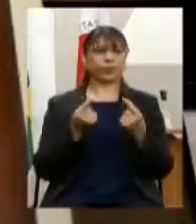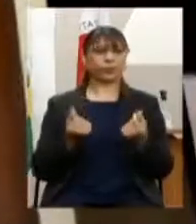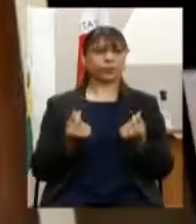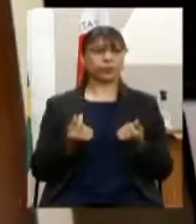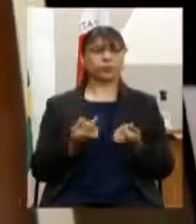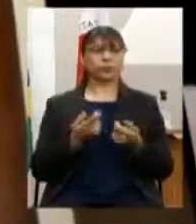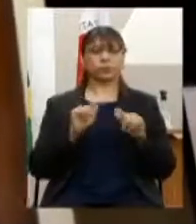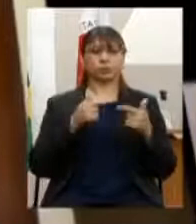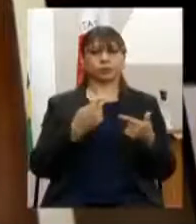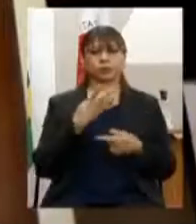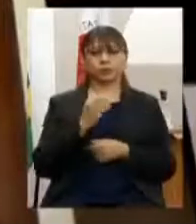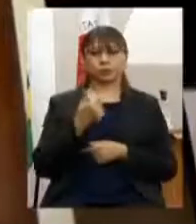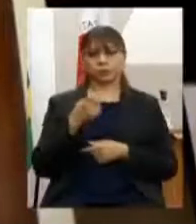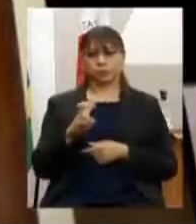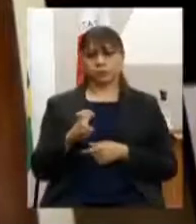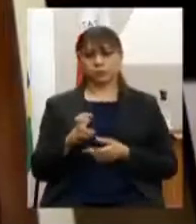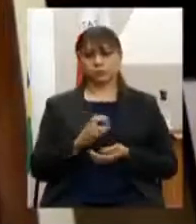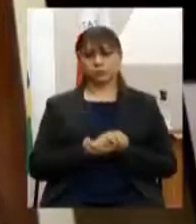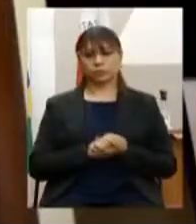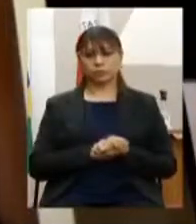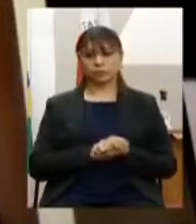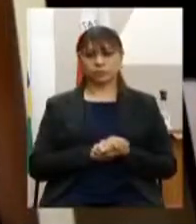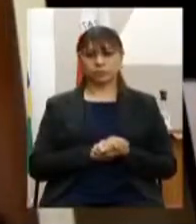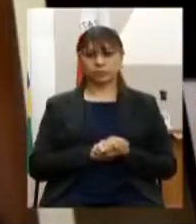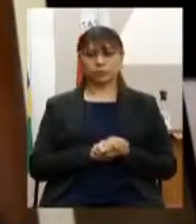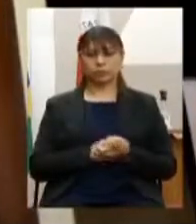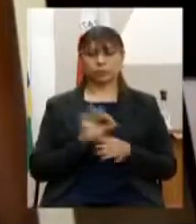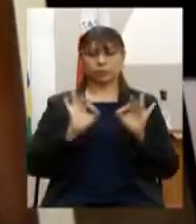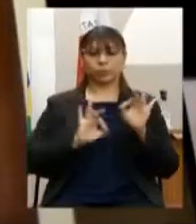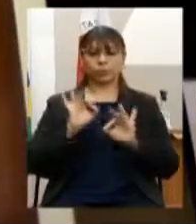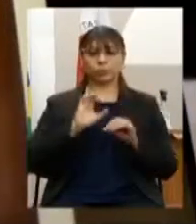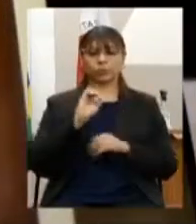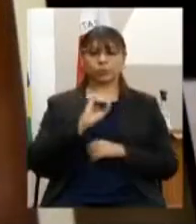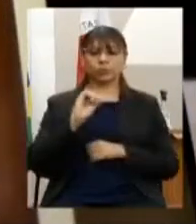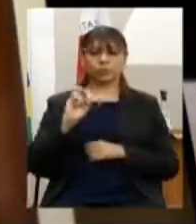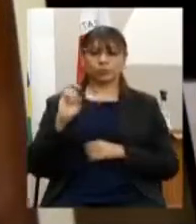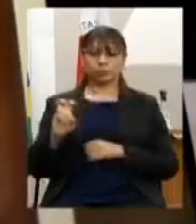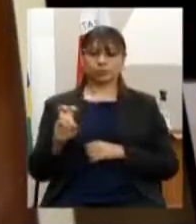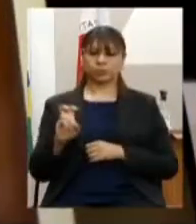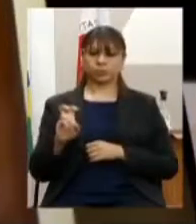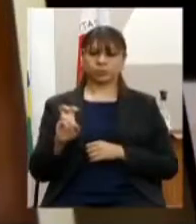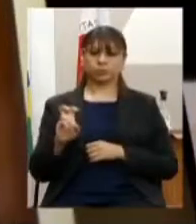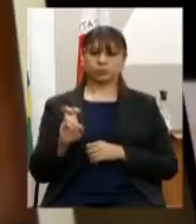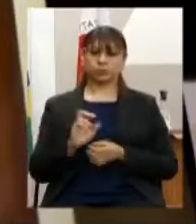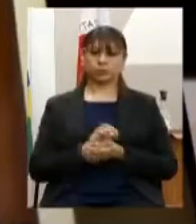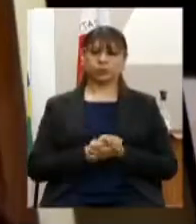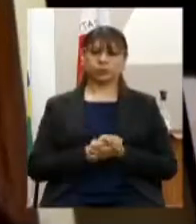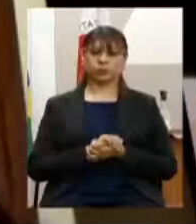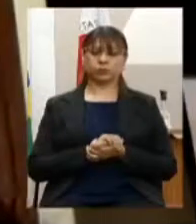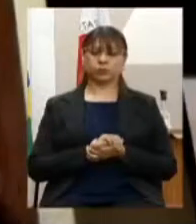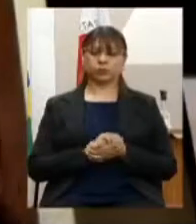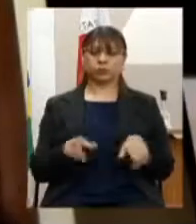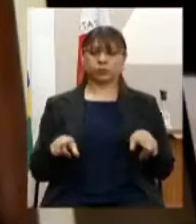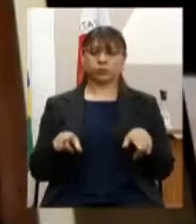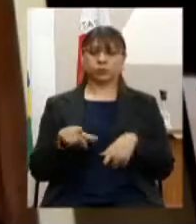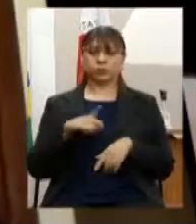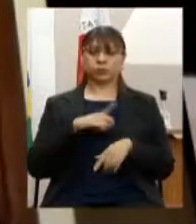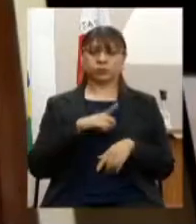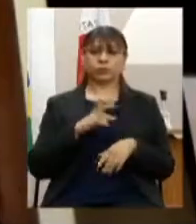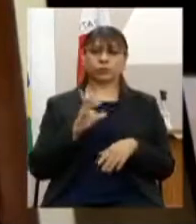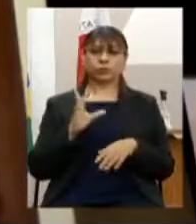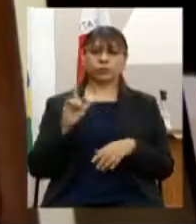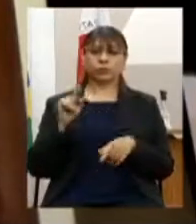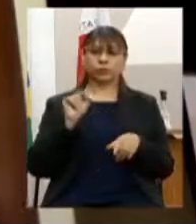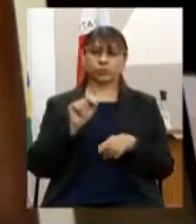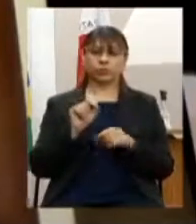gestão das unidades policiais do programa 005 investigação visando a implantação de